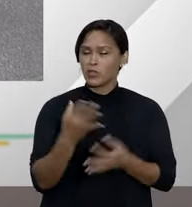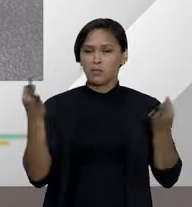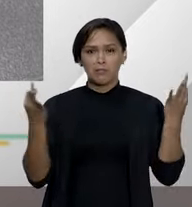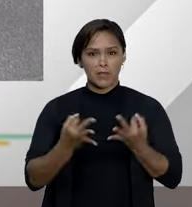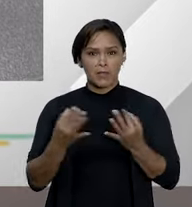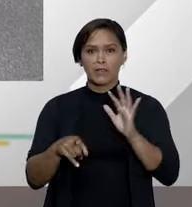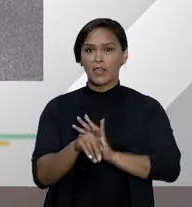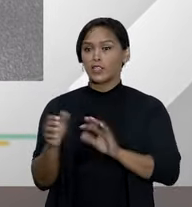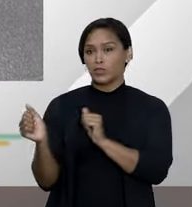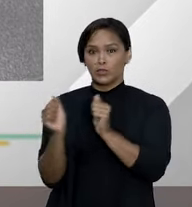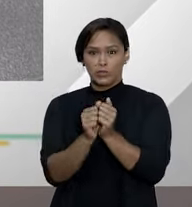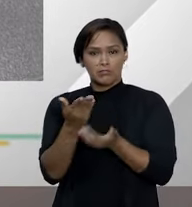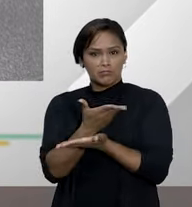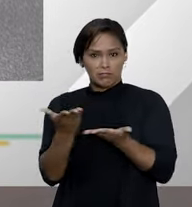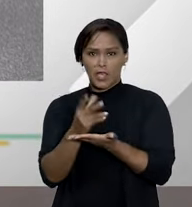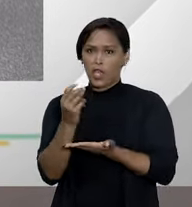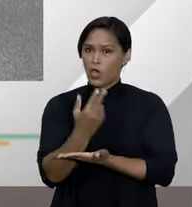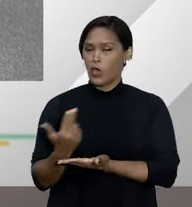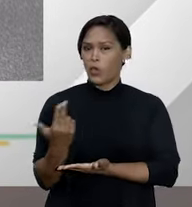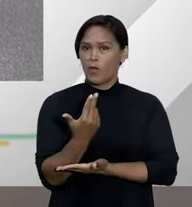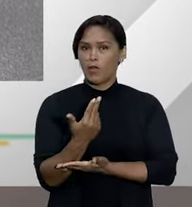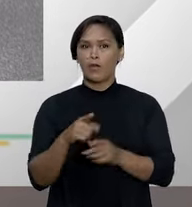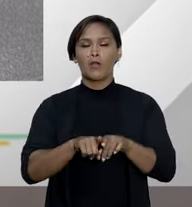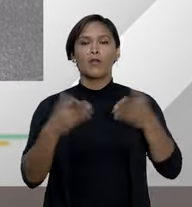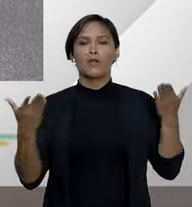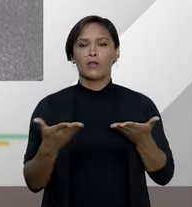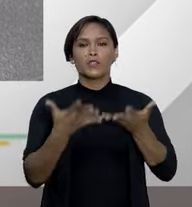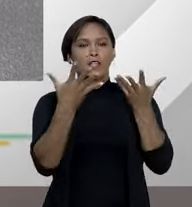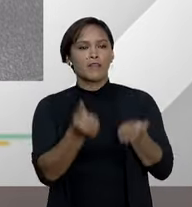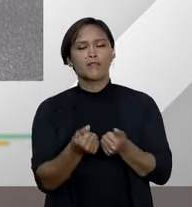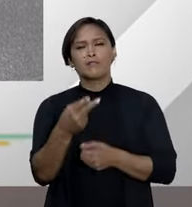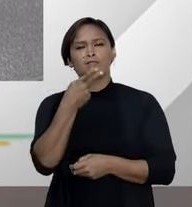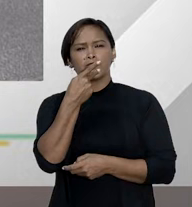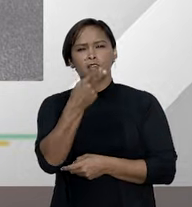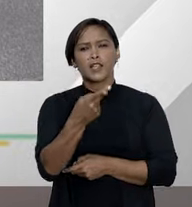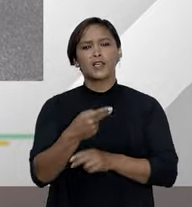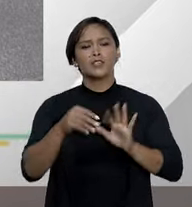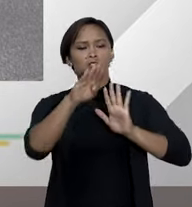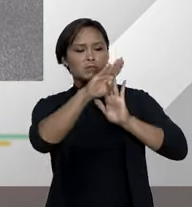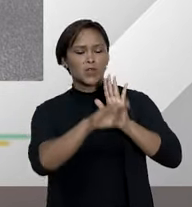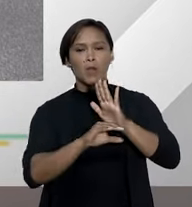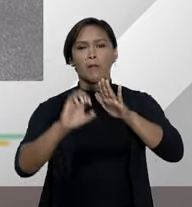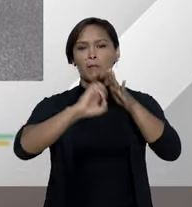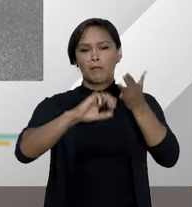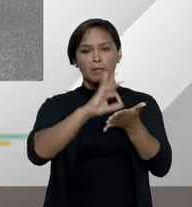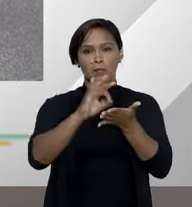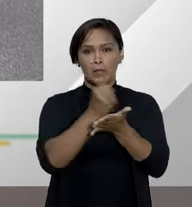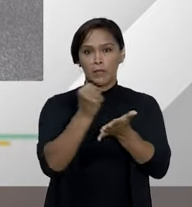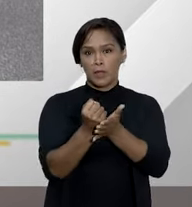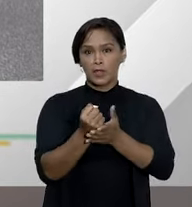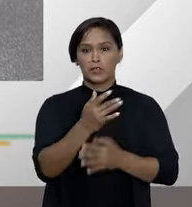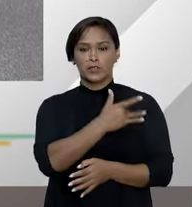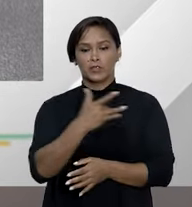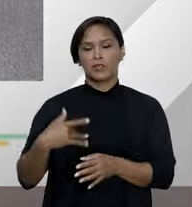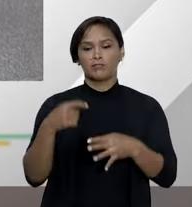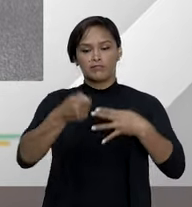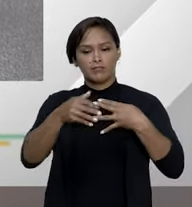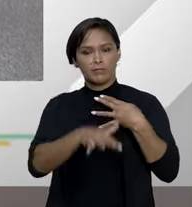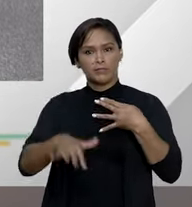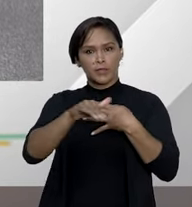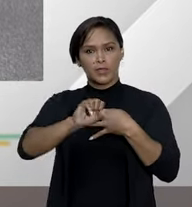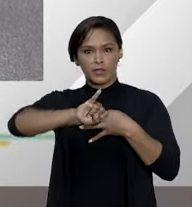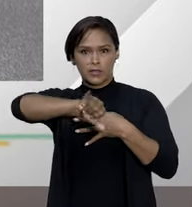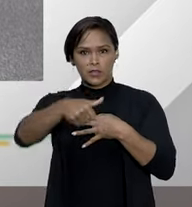ótimo e contigo? Tudo bem, Samanta. Hoje, nós vamos falar sobre planos de saúde e a jurisprudência do STJ.